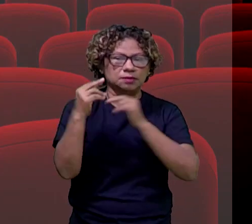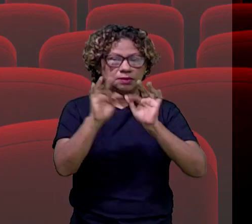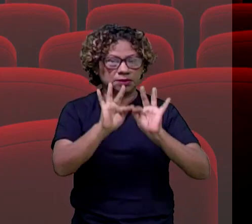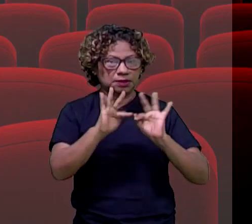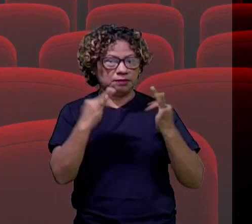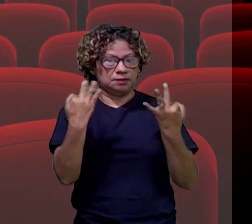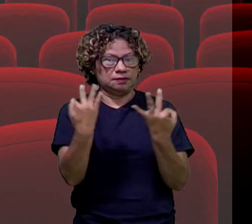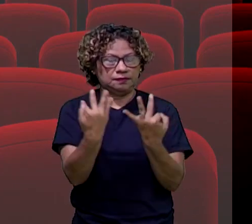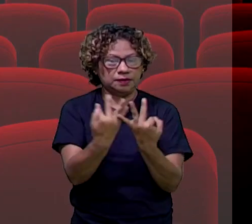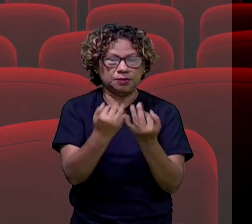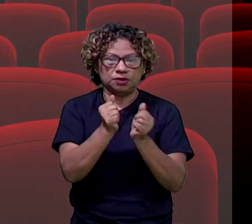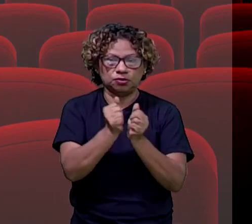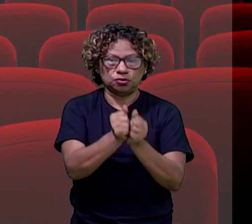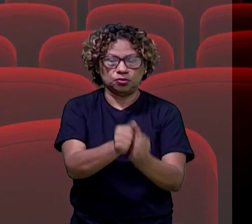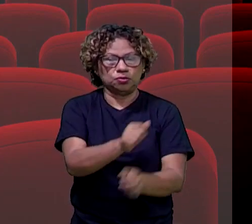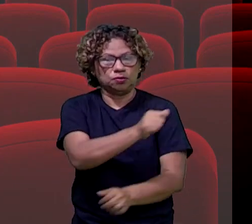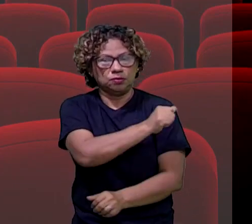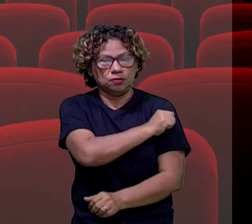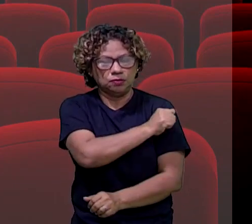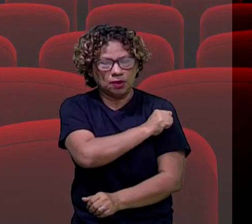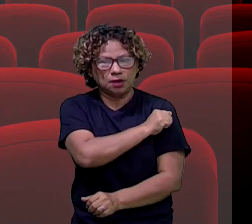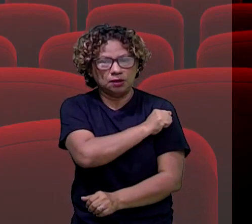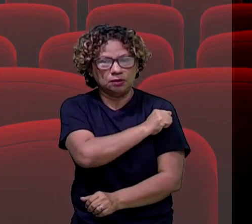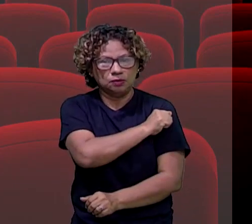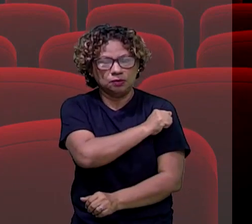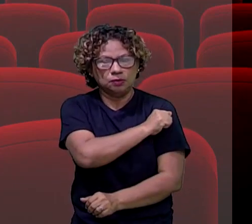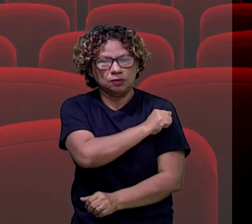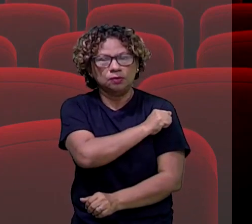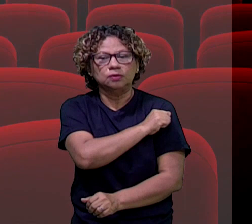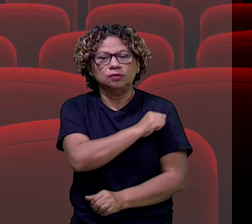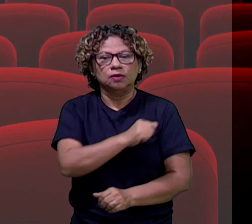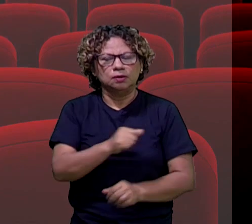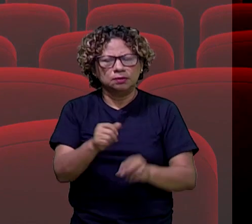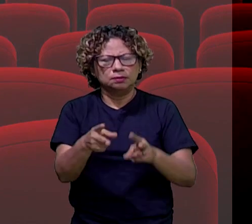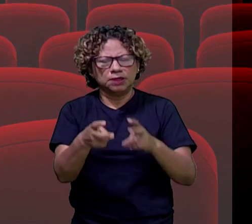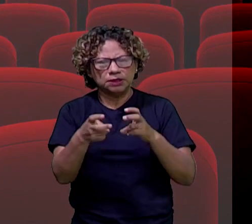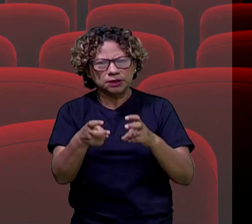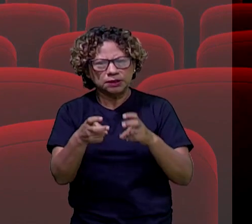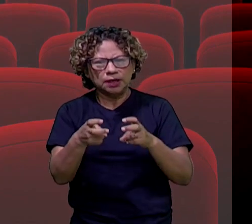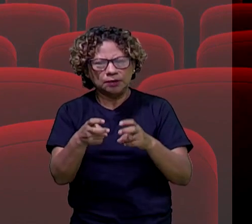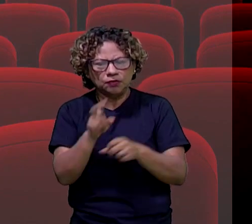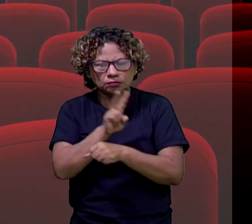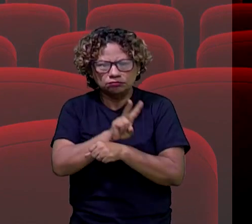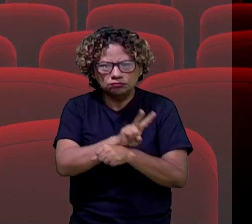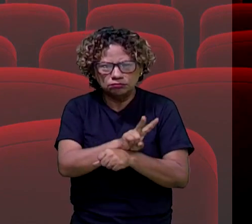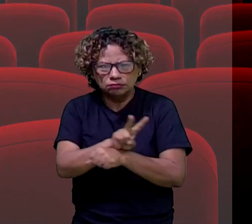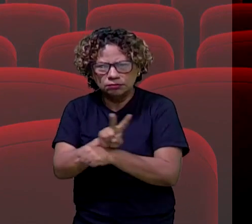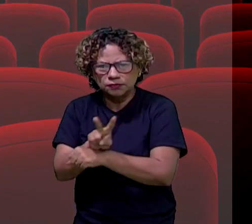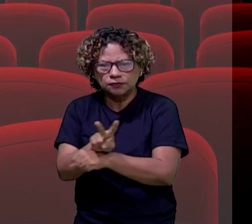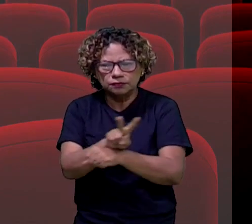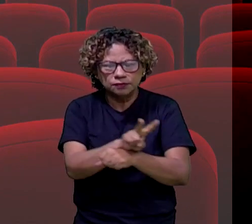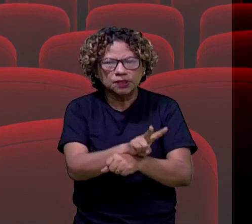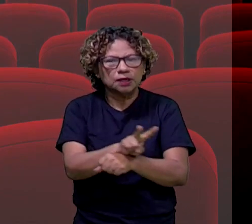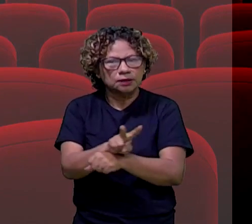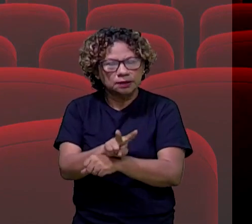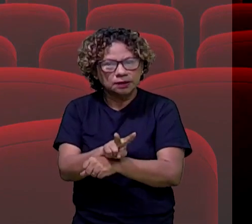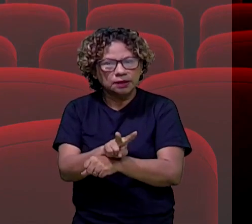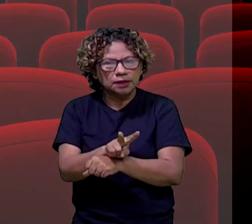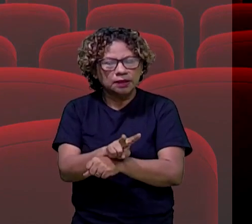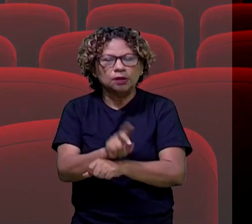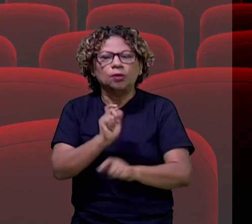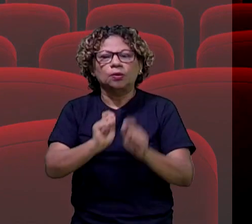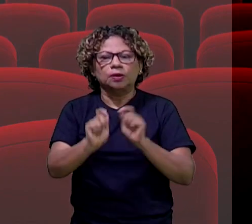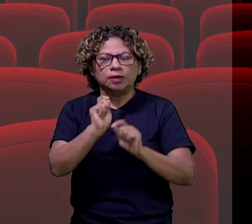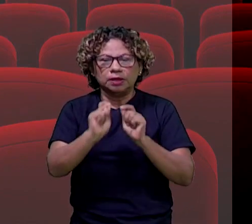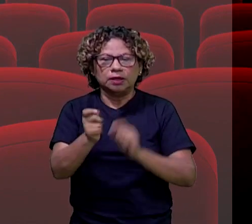os nossos alunos, né? Se façam presente também nesse momento. Sejam vigilantes. É sempre bom a gente ficar atento ao que os